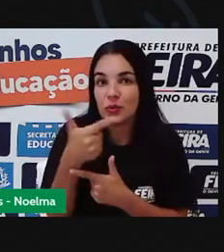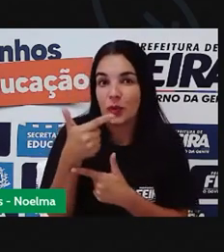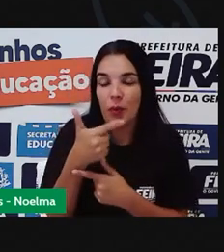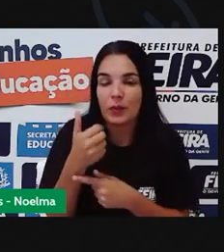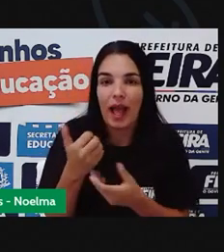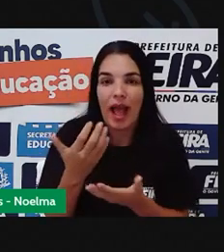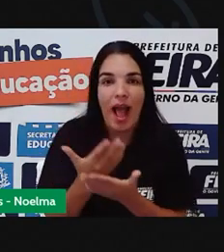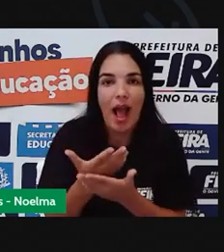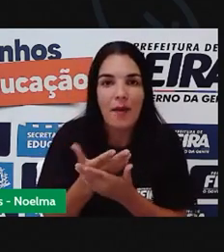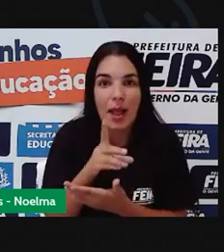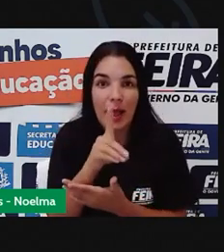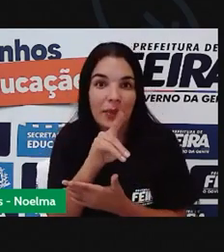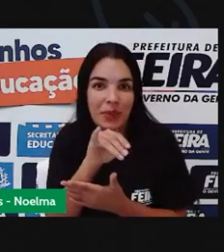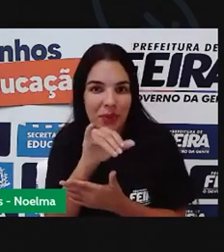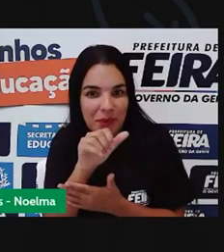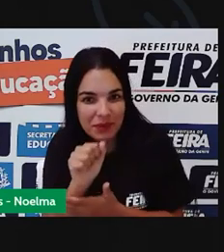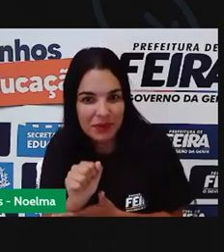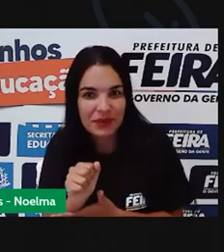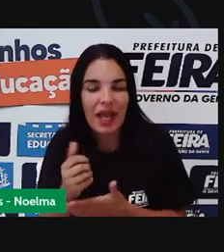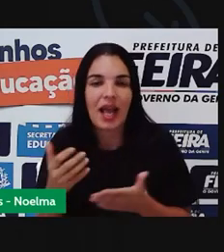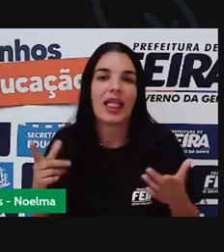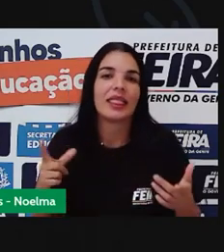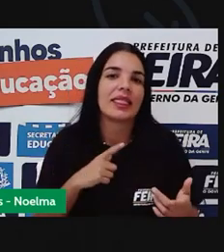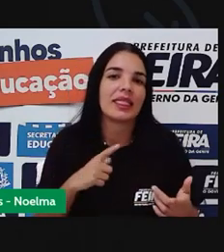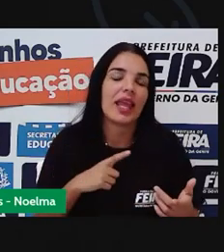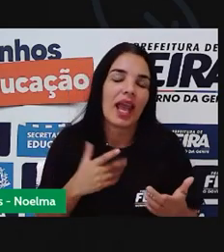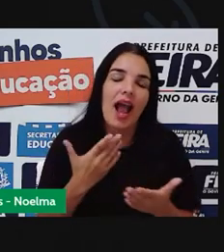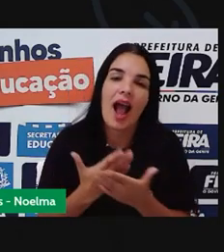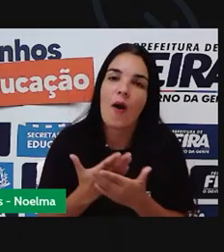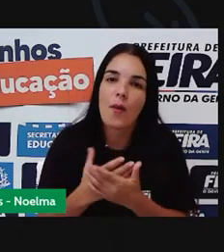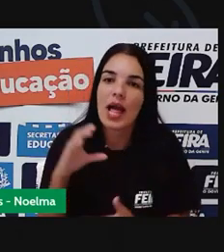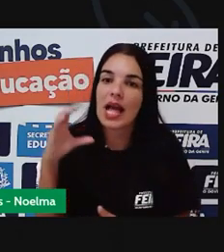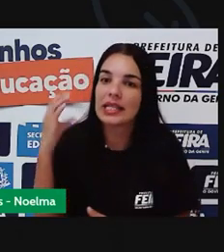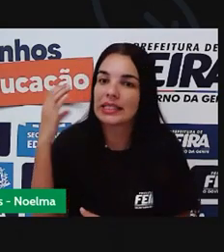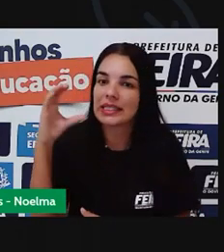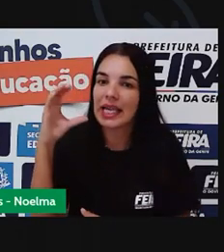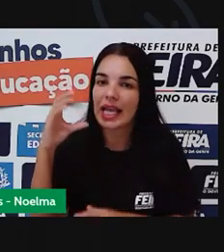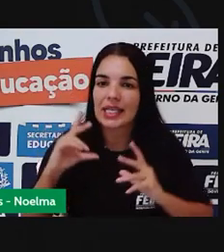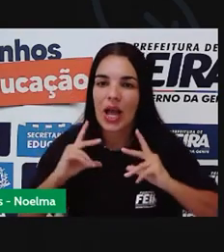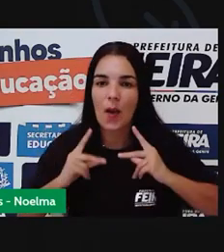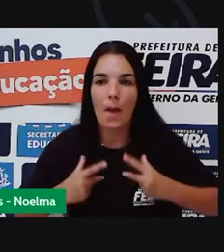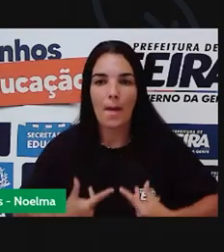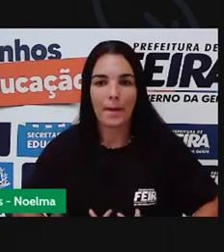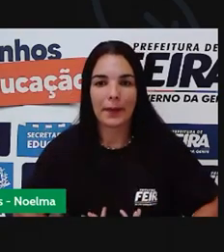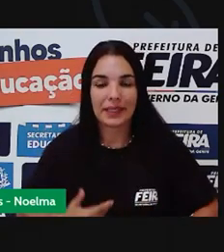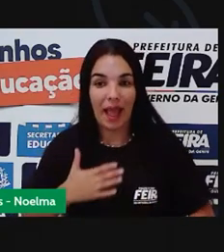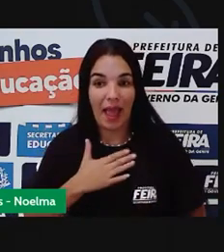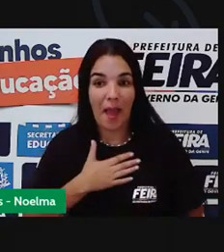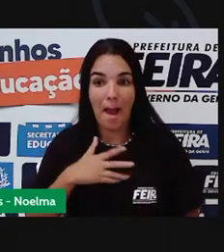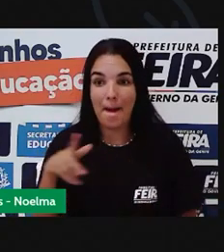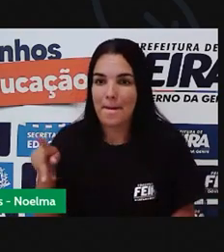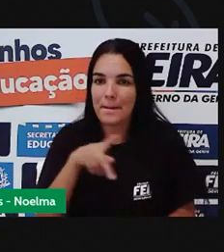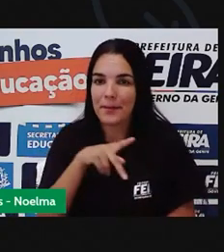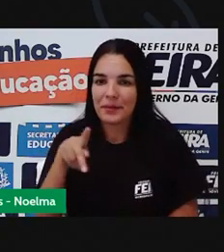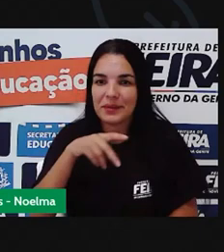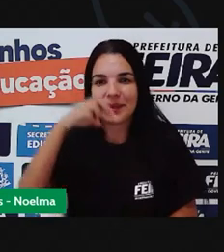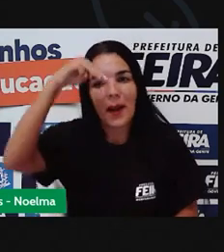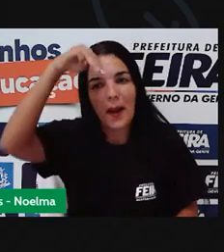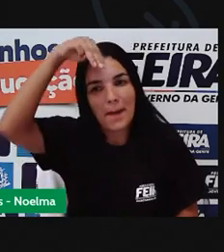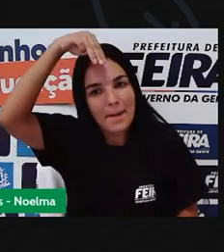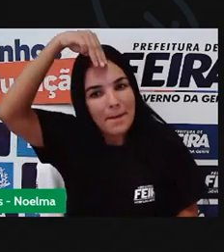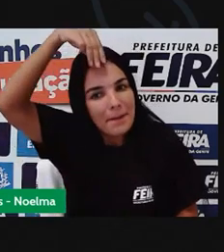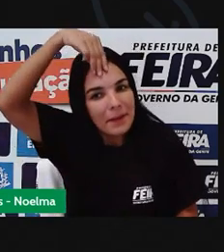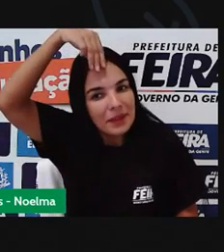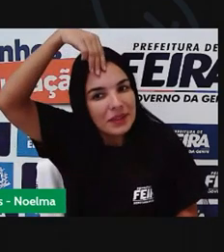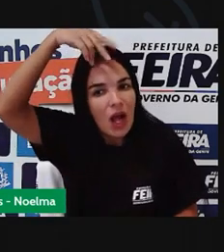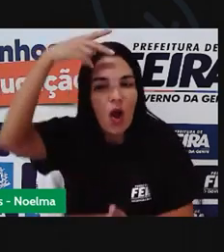vocês do dia. Teremos aula de Ciências Humanas. Eu sou a professora Misha e nós continuaremos a